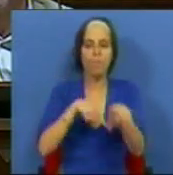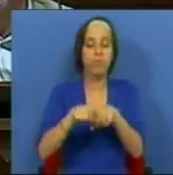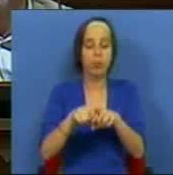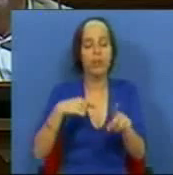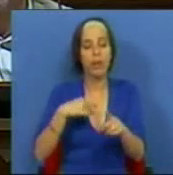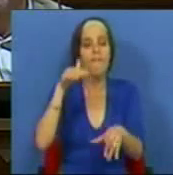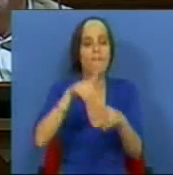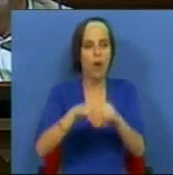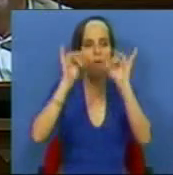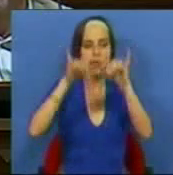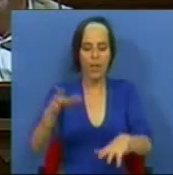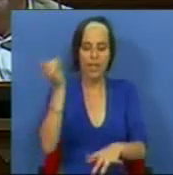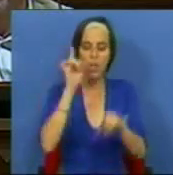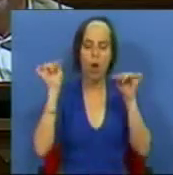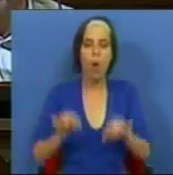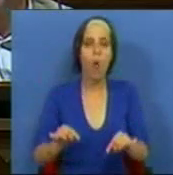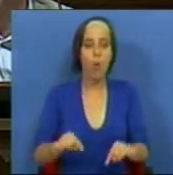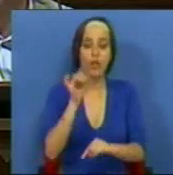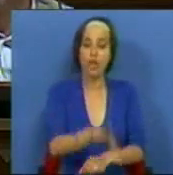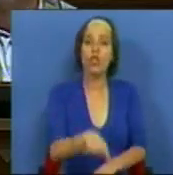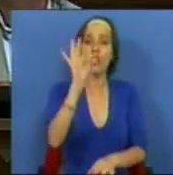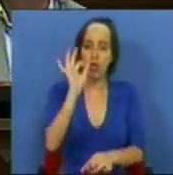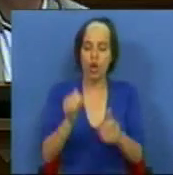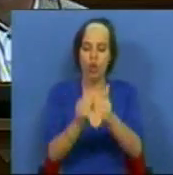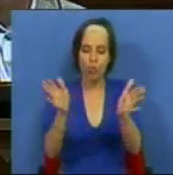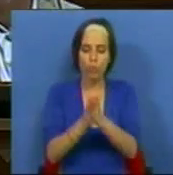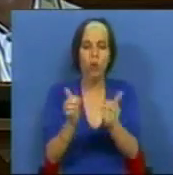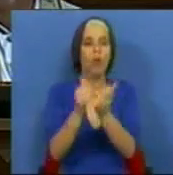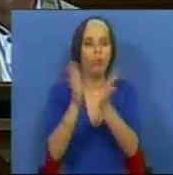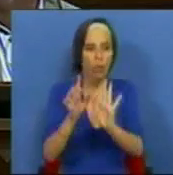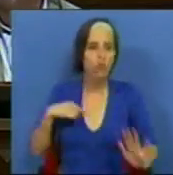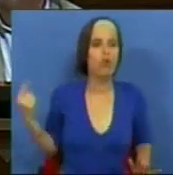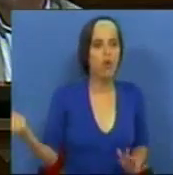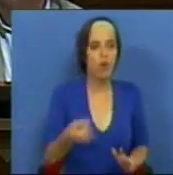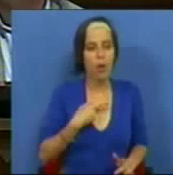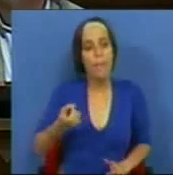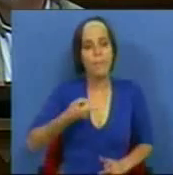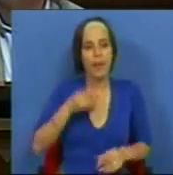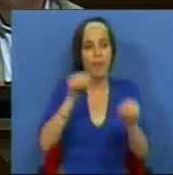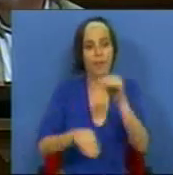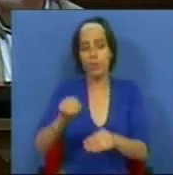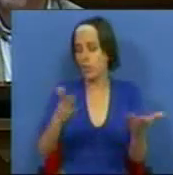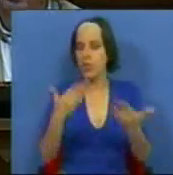que nós votaremos no fim do dia de hoje e são as escolhas que todas e todos nós teremos que levar nas votações. Muito obrigado.